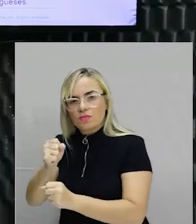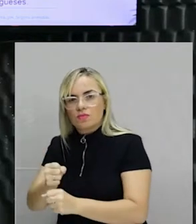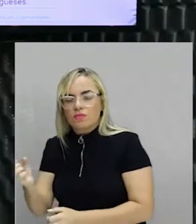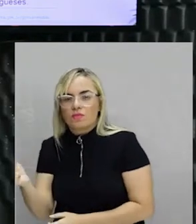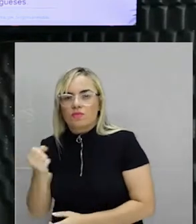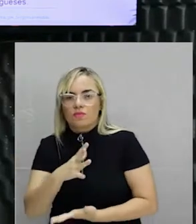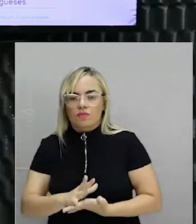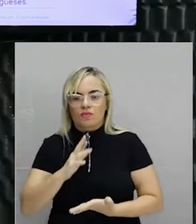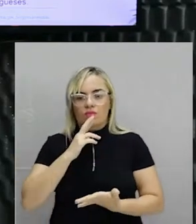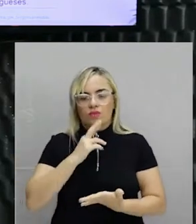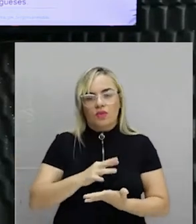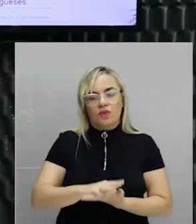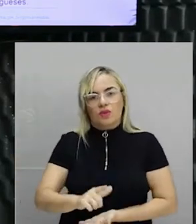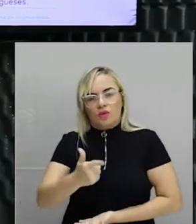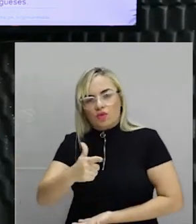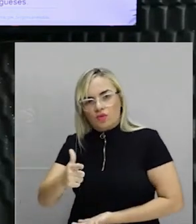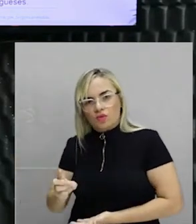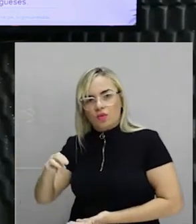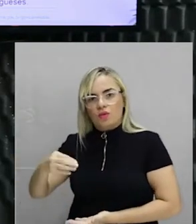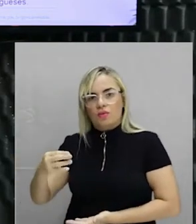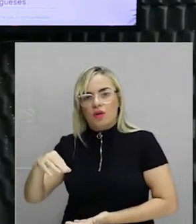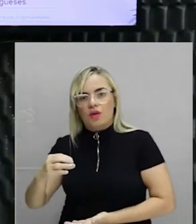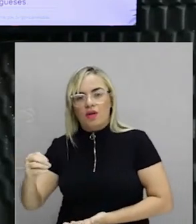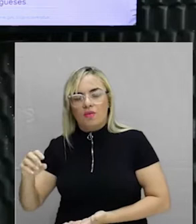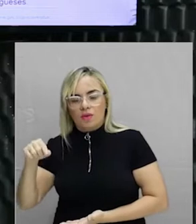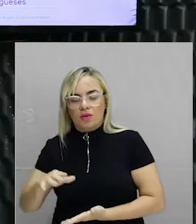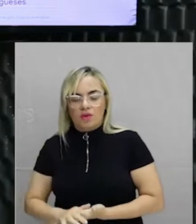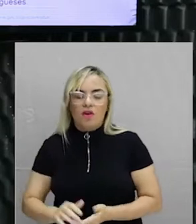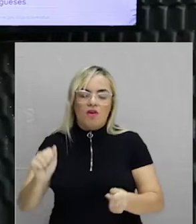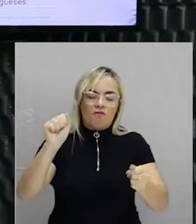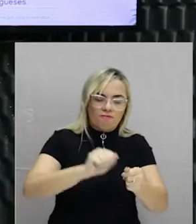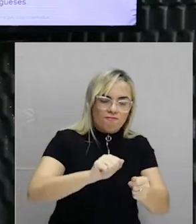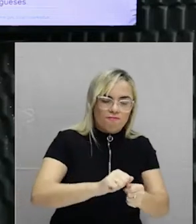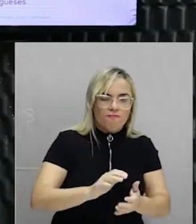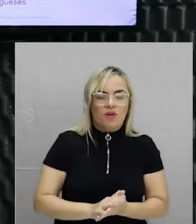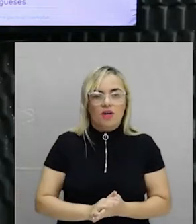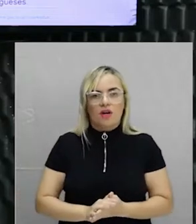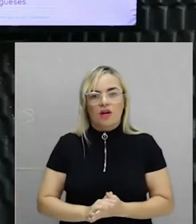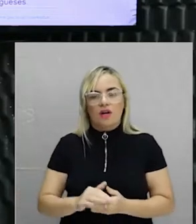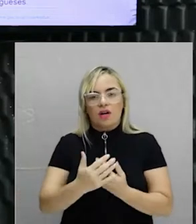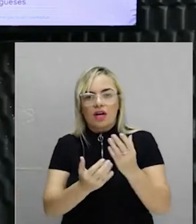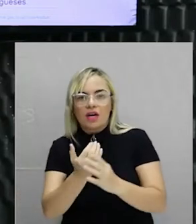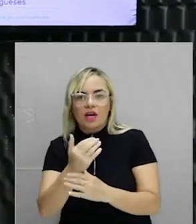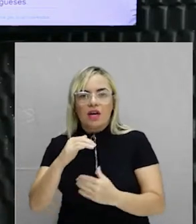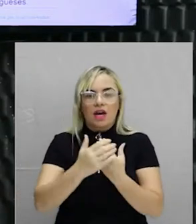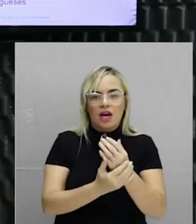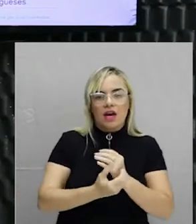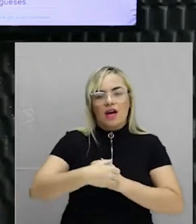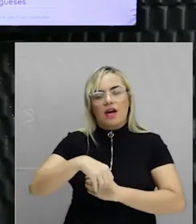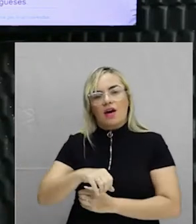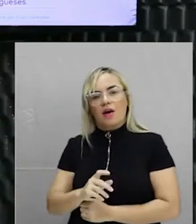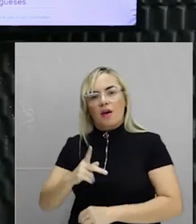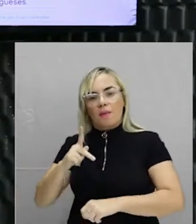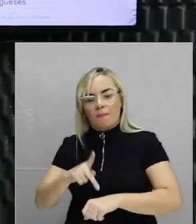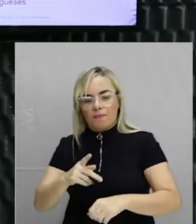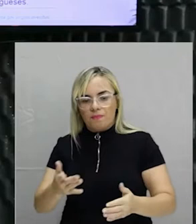país. Exemplo, não tinha mármore, faz com pedra sabão. Não tinha bronze, faz com madeira. Vai dando um jeitinho para resolver a